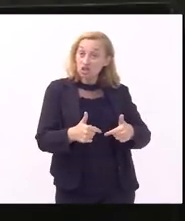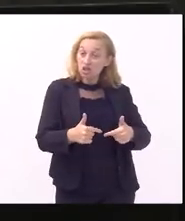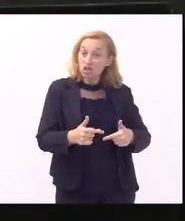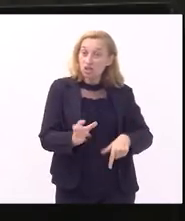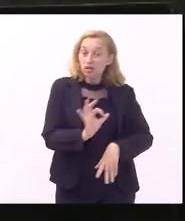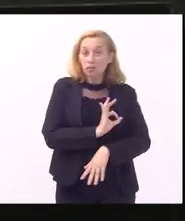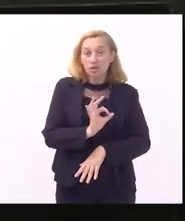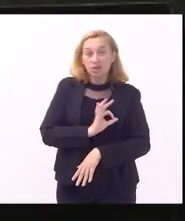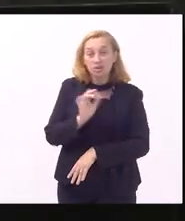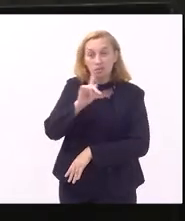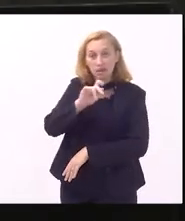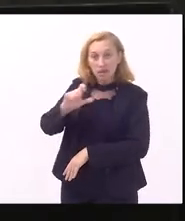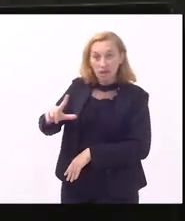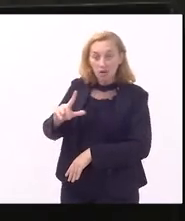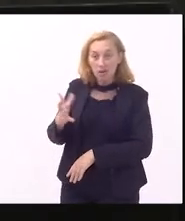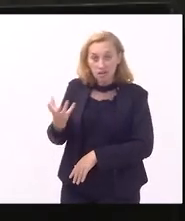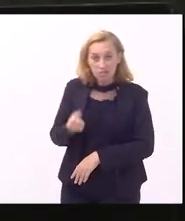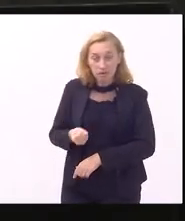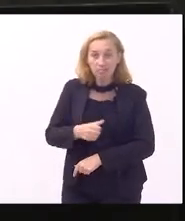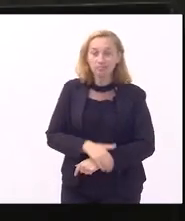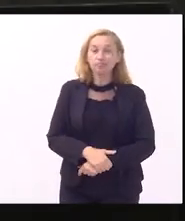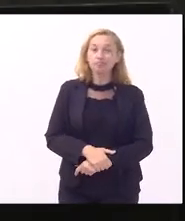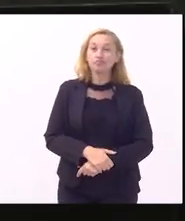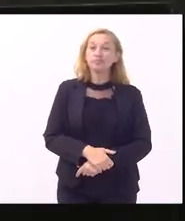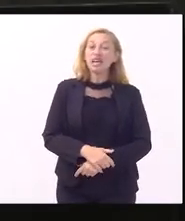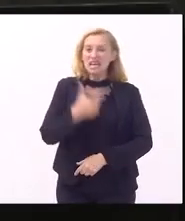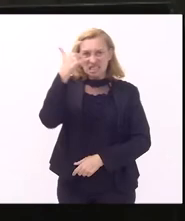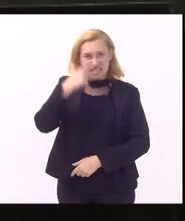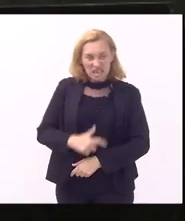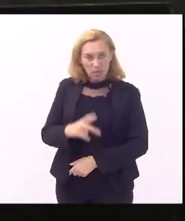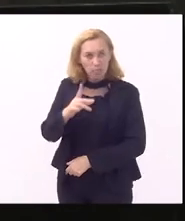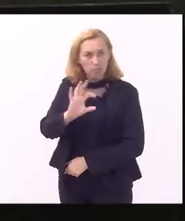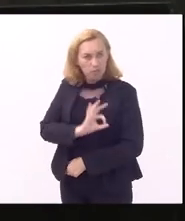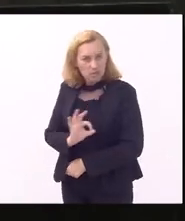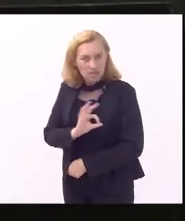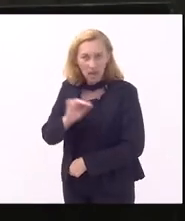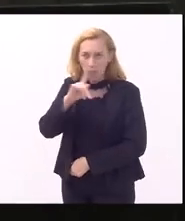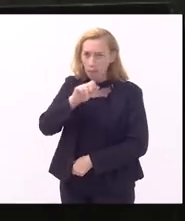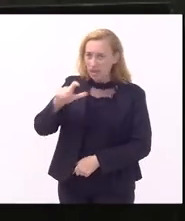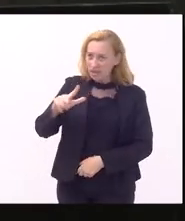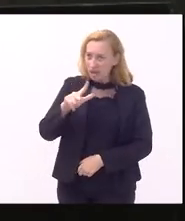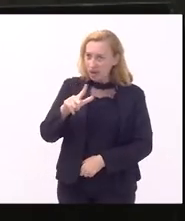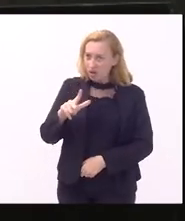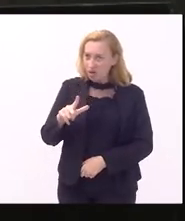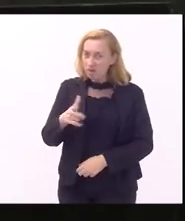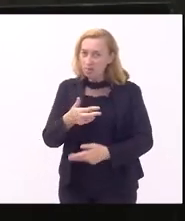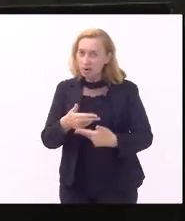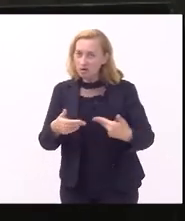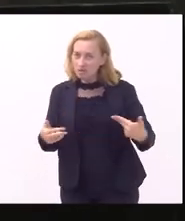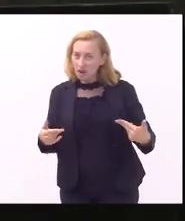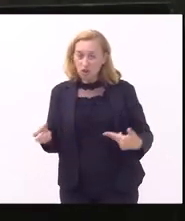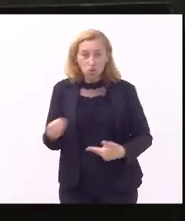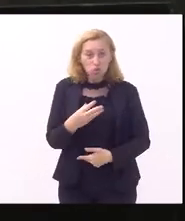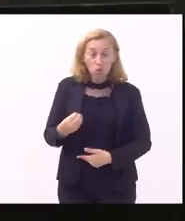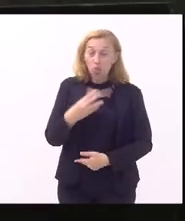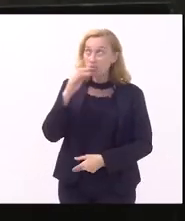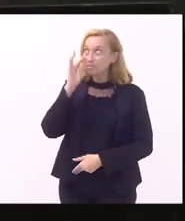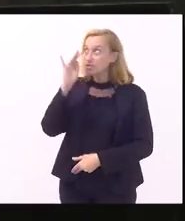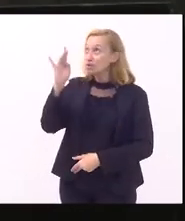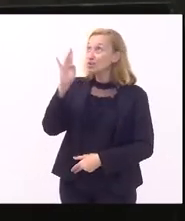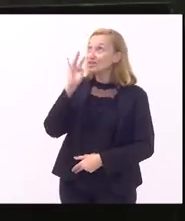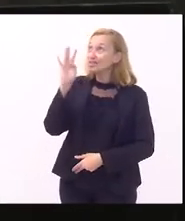policiais penais receberem ser policial penal para muitos dos nossos veteranos é um sonho